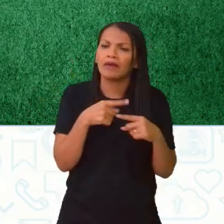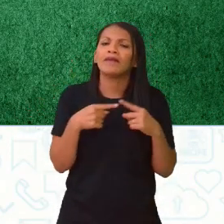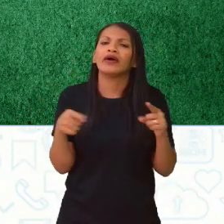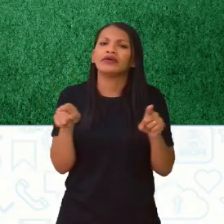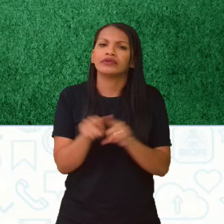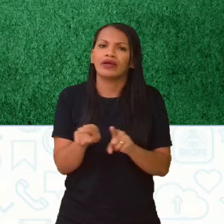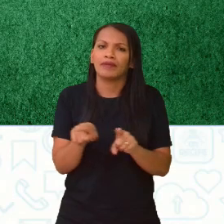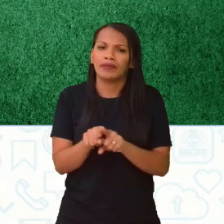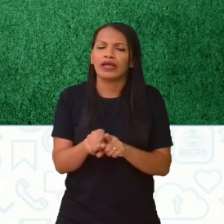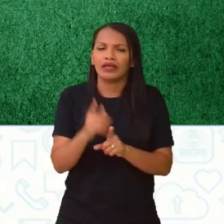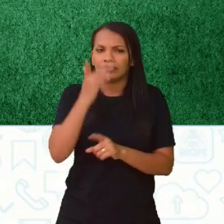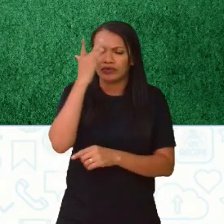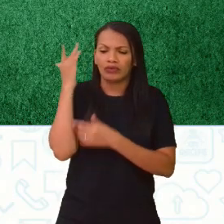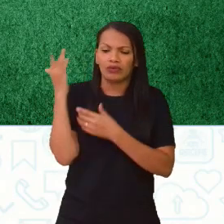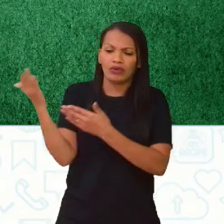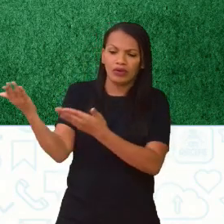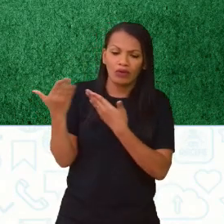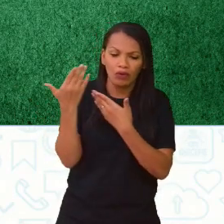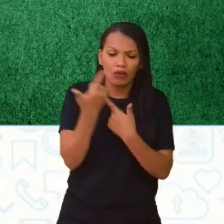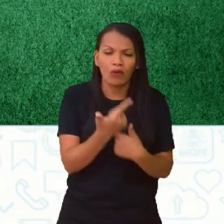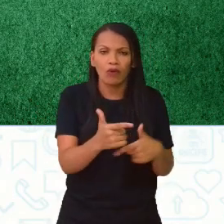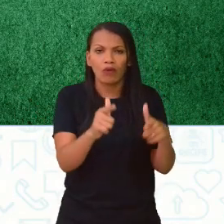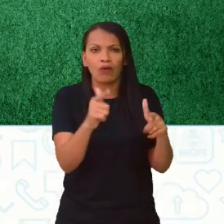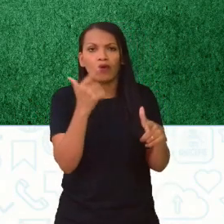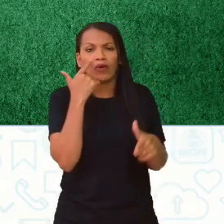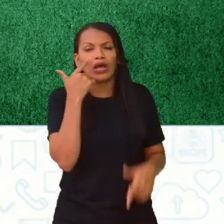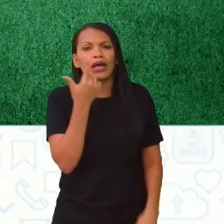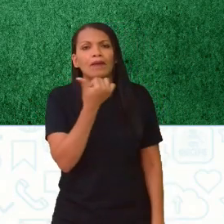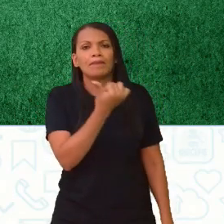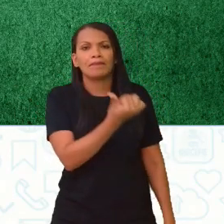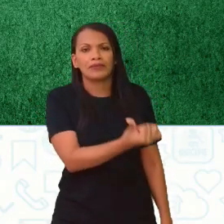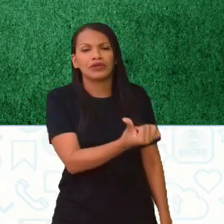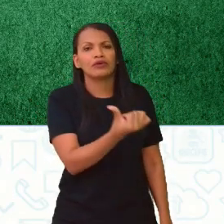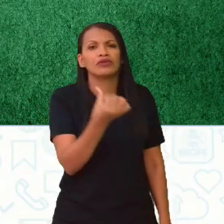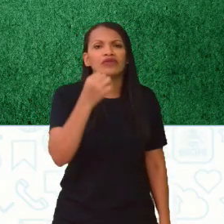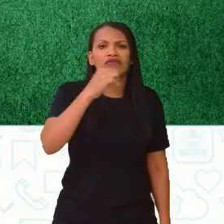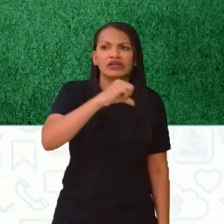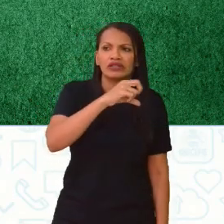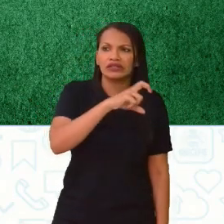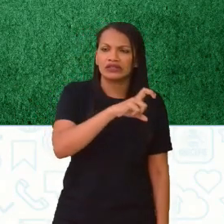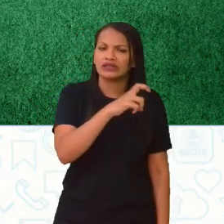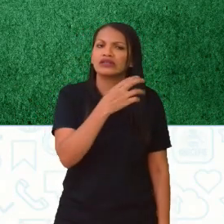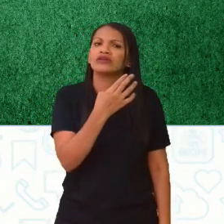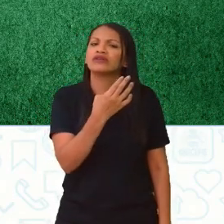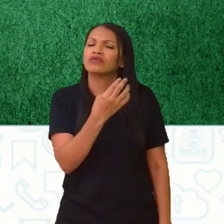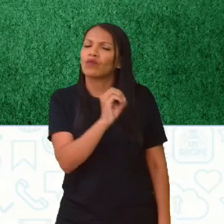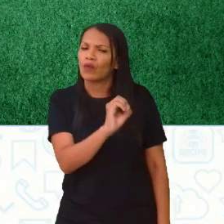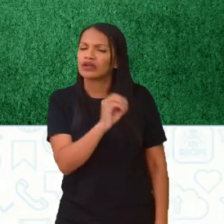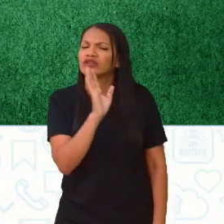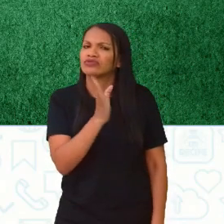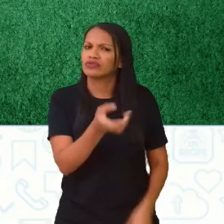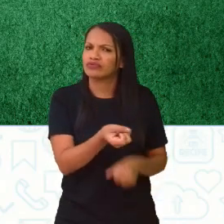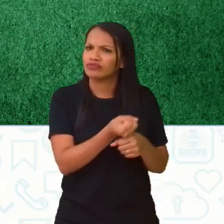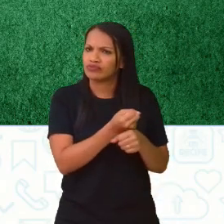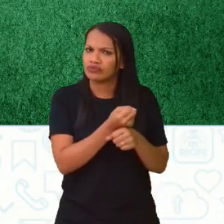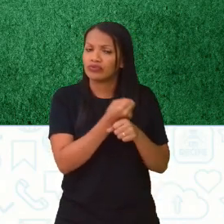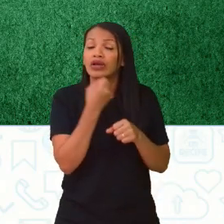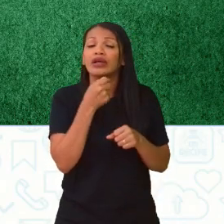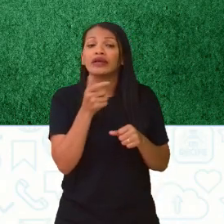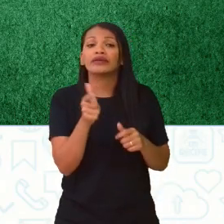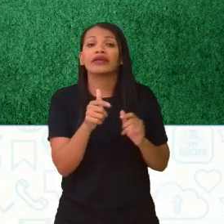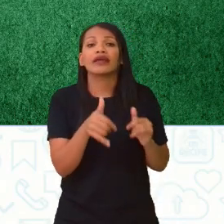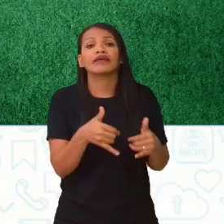Brasil também já sediou uma outra Copa do Mundo, lá em 1950, faz um tempinho. E a campeã desse